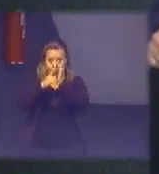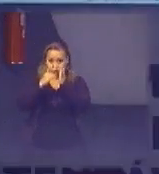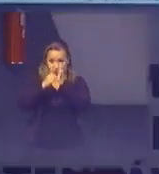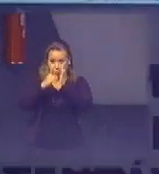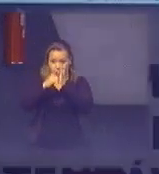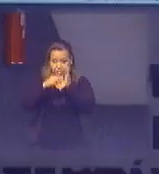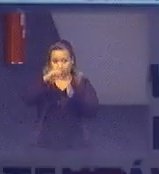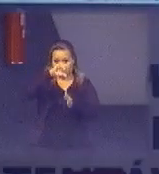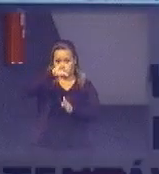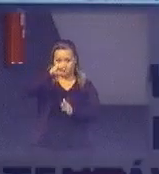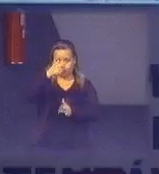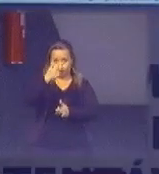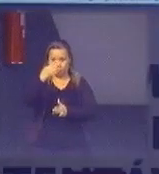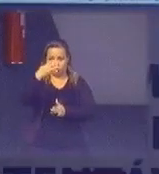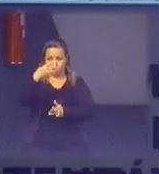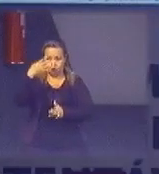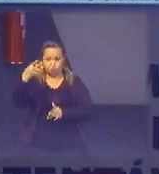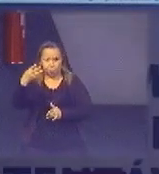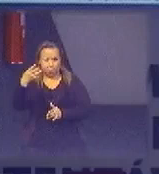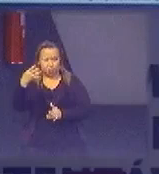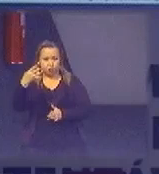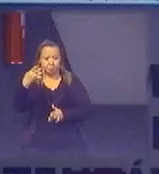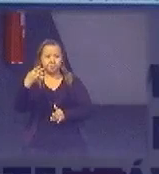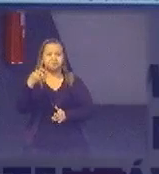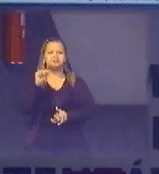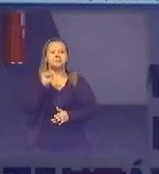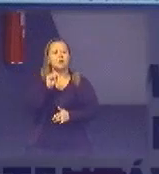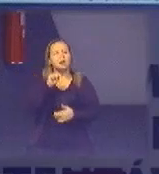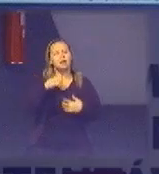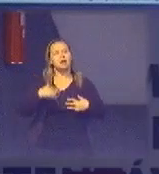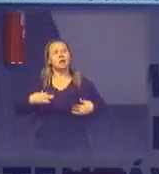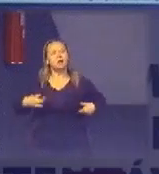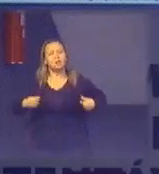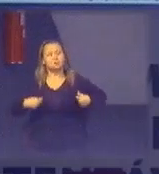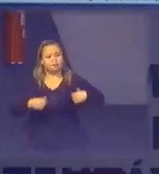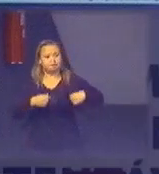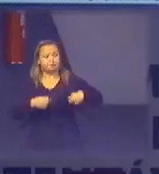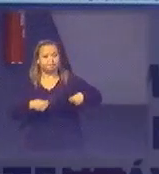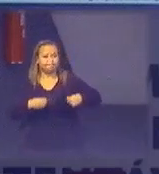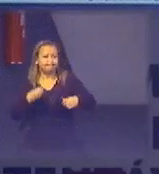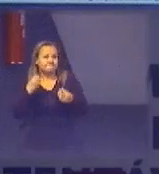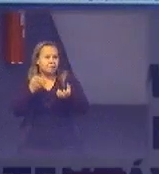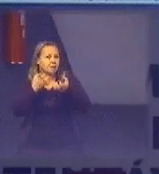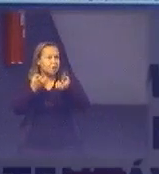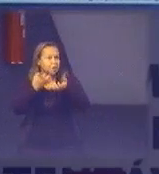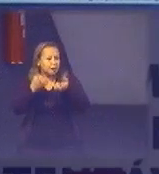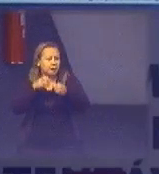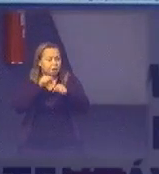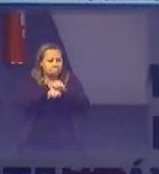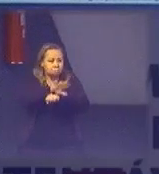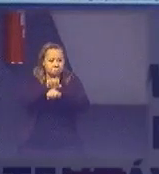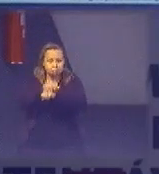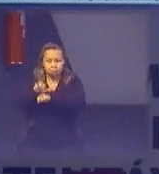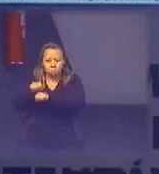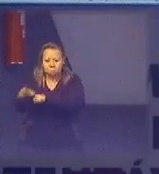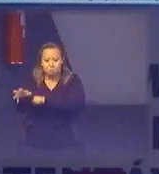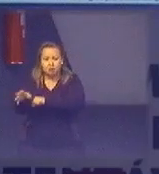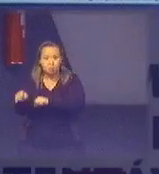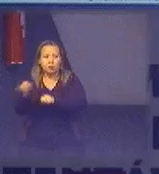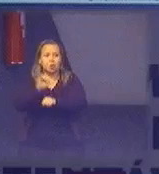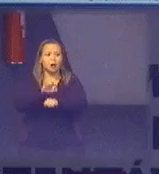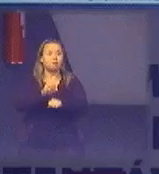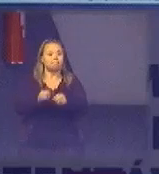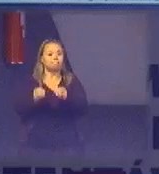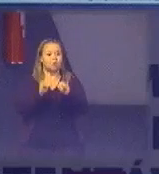9244 e aí ele no fundo ele tenta fomentar e instaurar uma coisa chamada estratégia